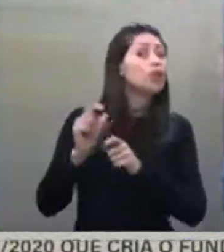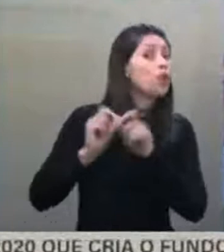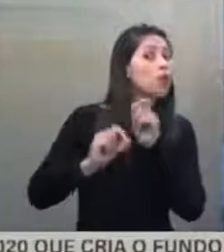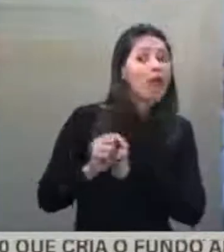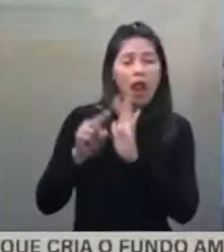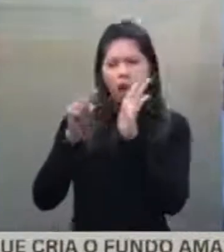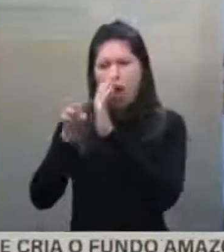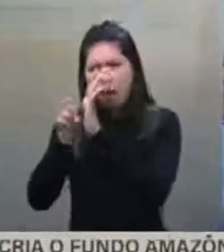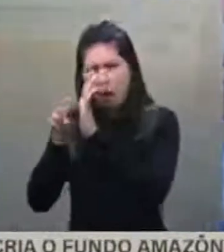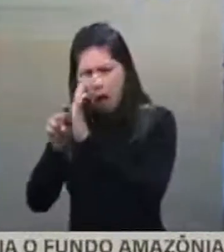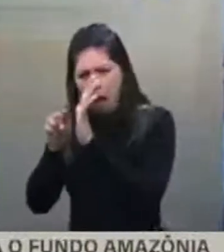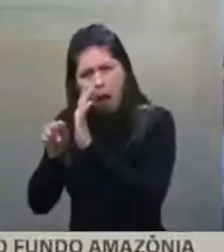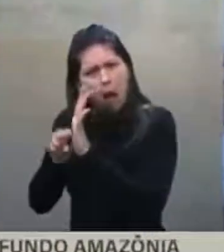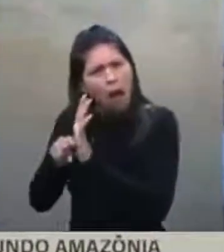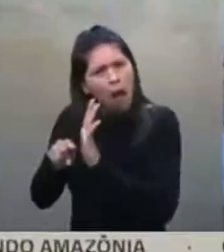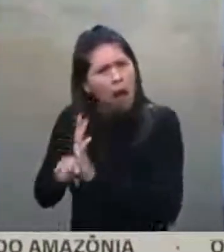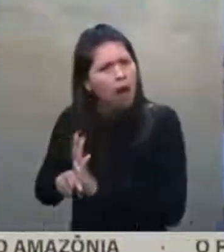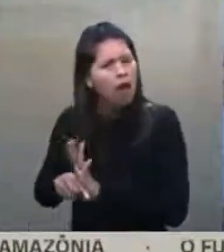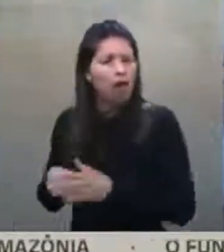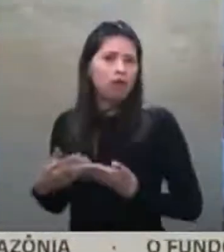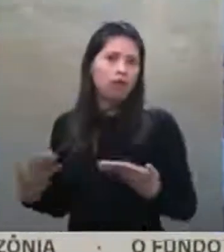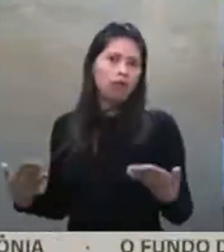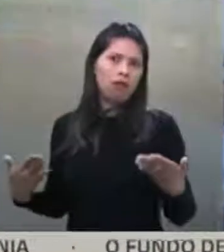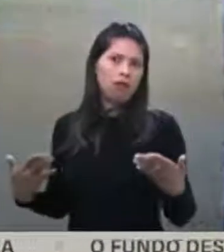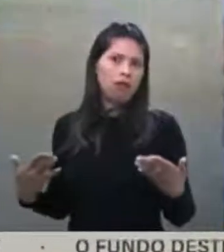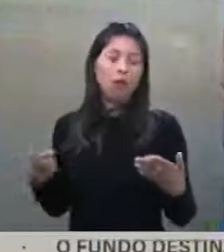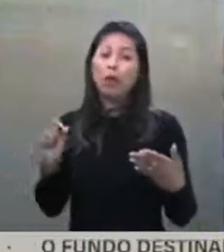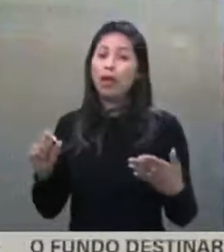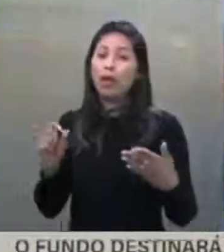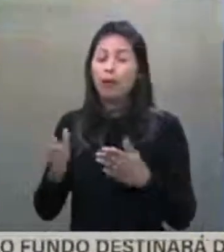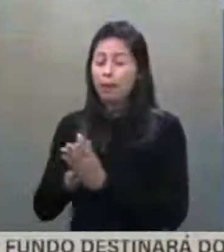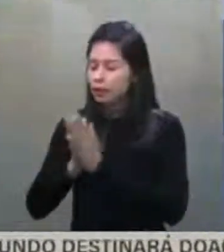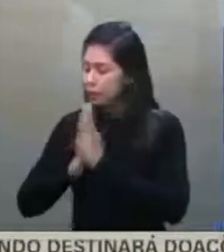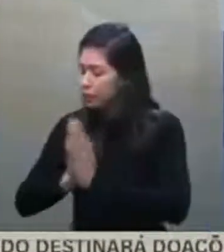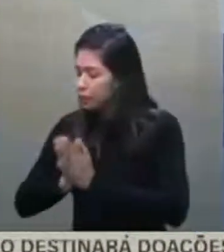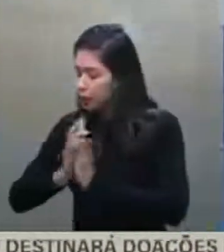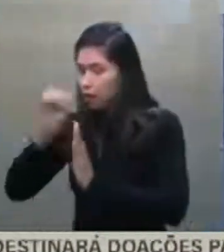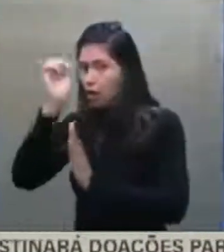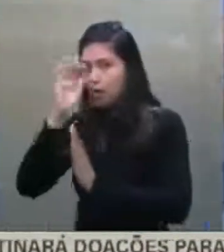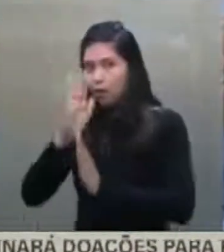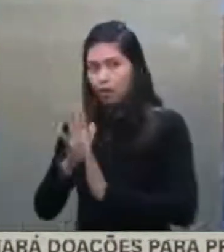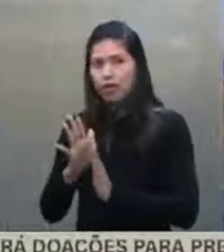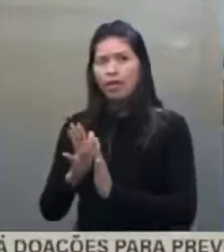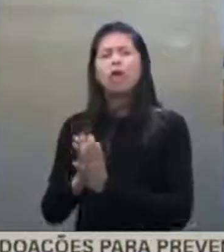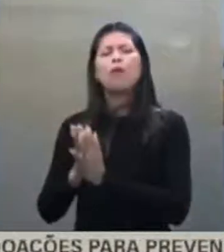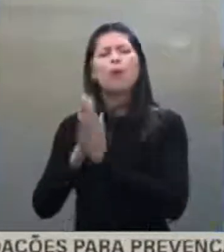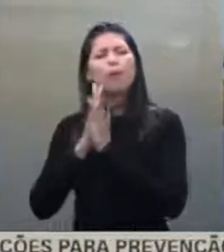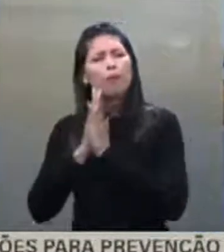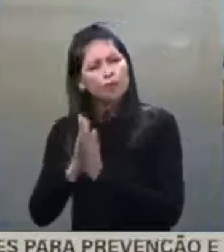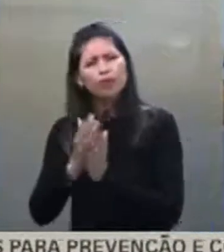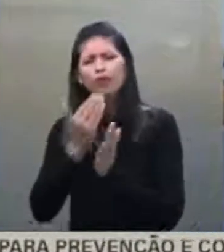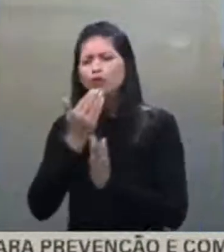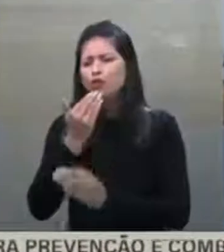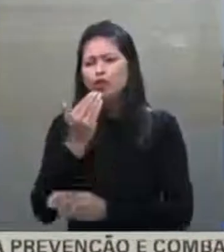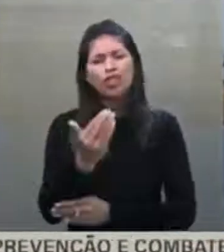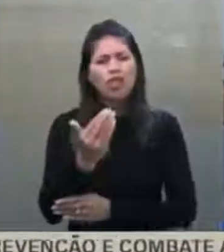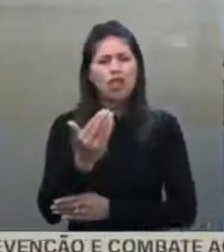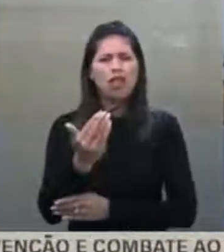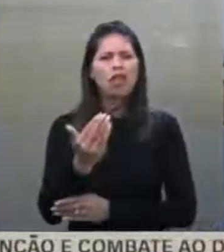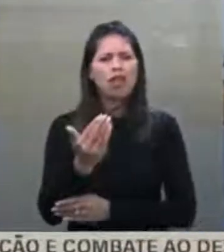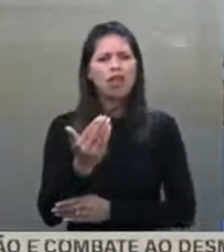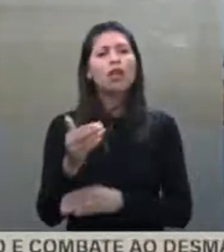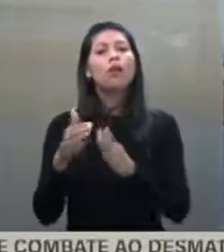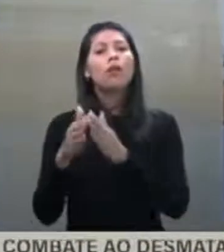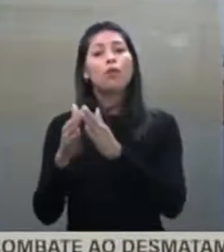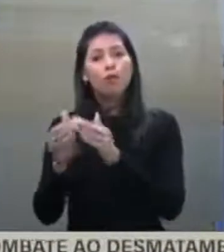clamor nacional esse fato, porque foi longe demais. Então, pedindo que eu lhe faça o senhor,